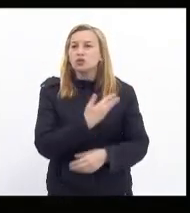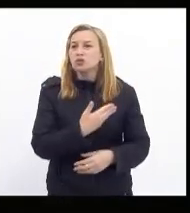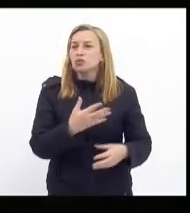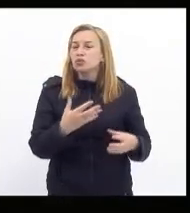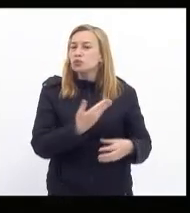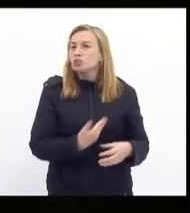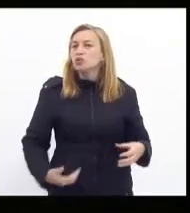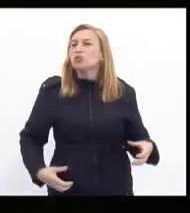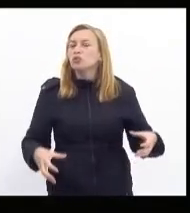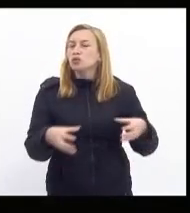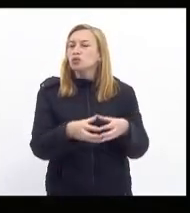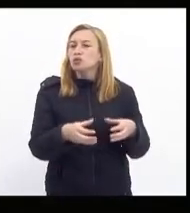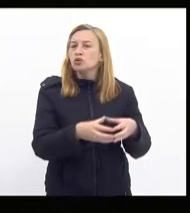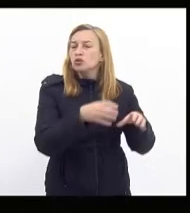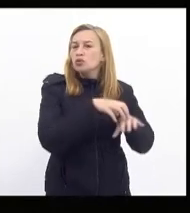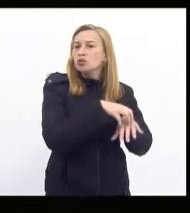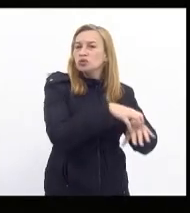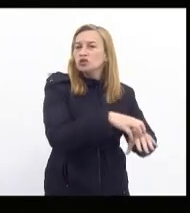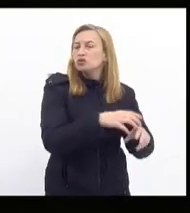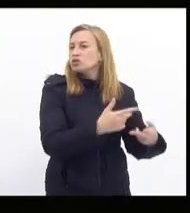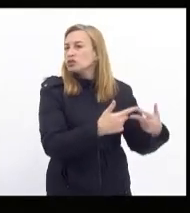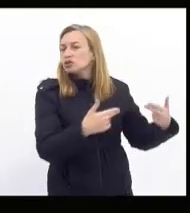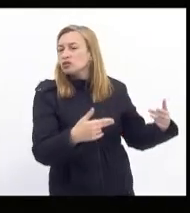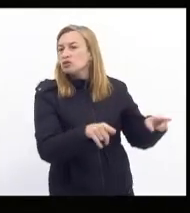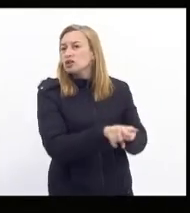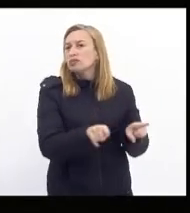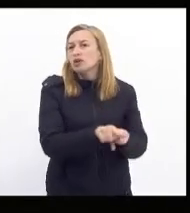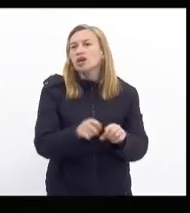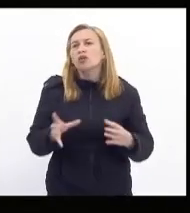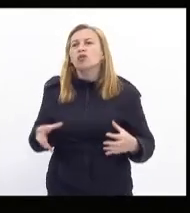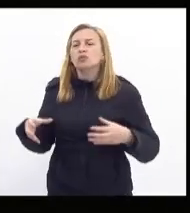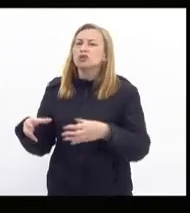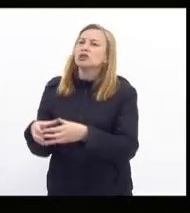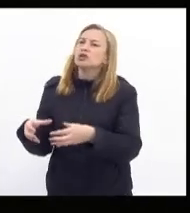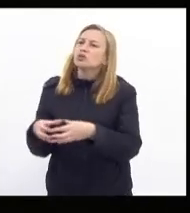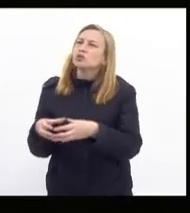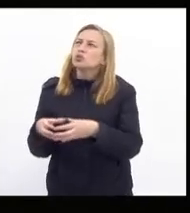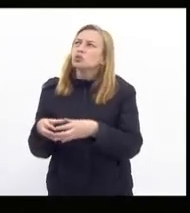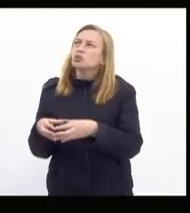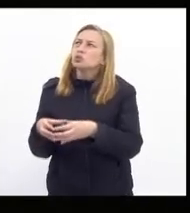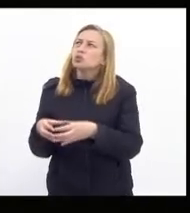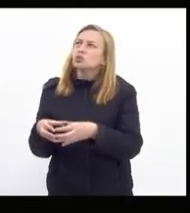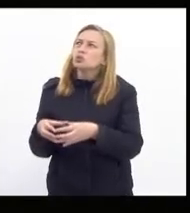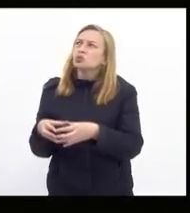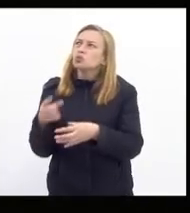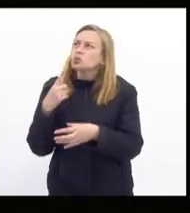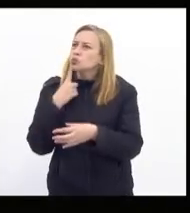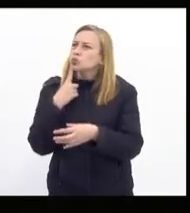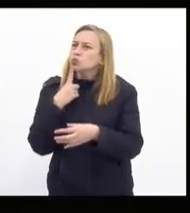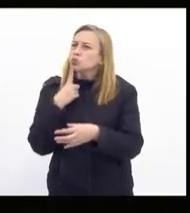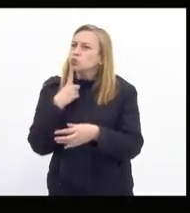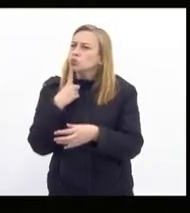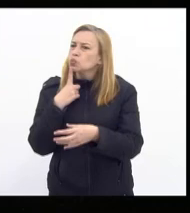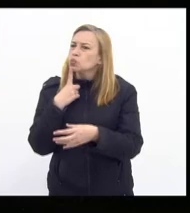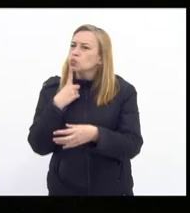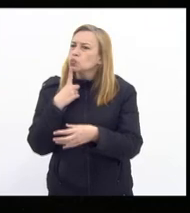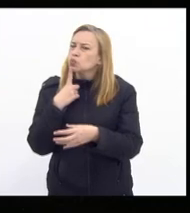comissão de transportes com a comissão da da